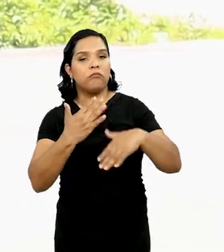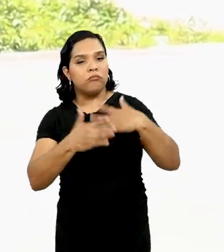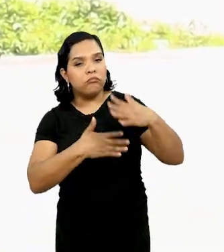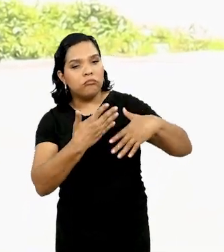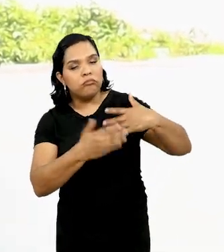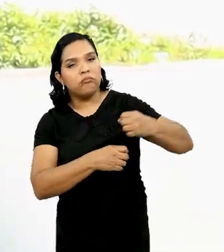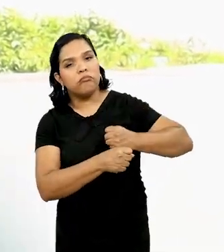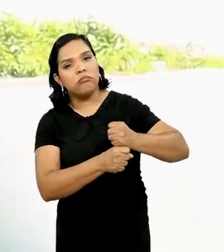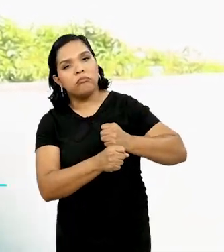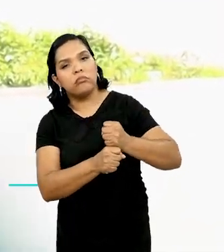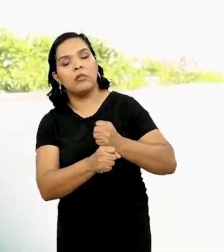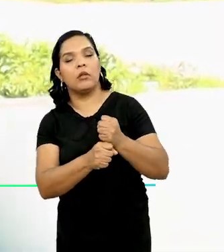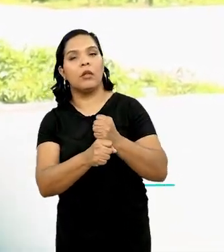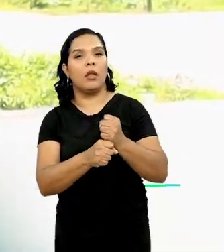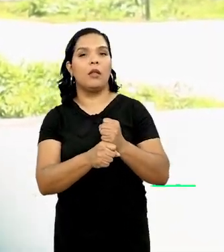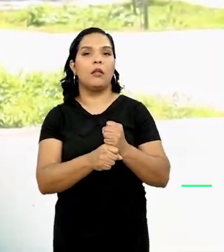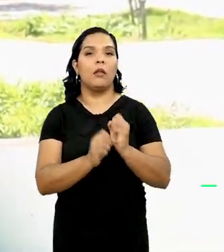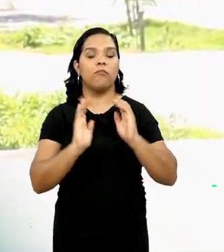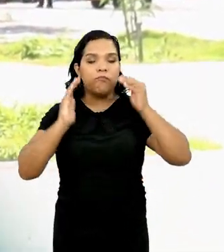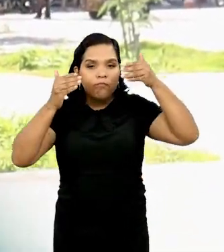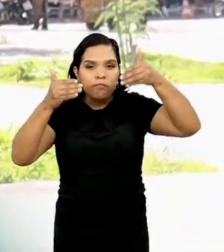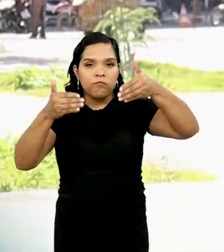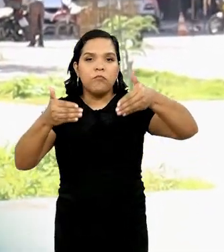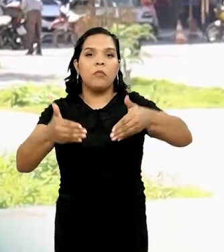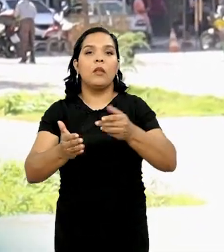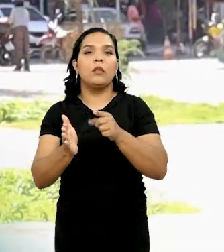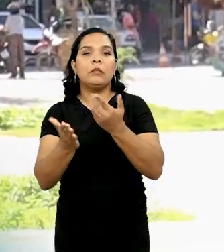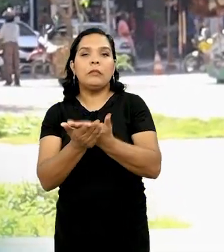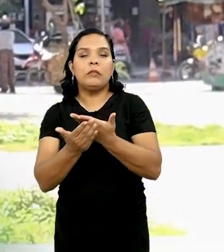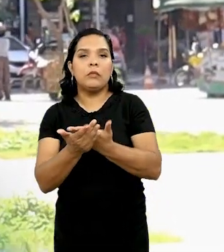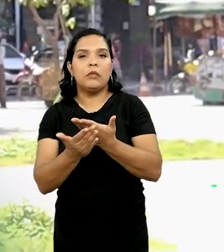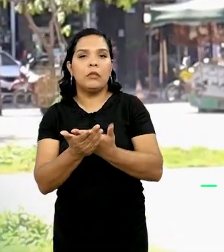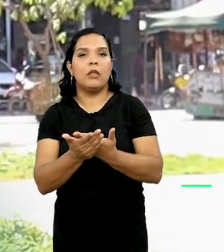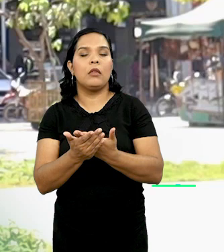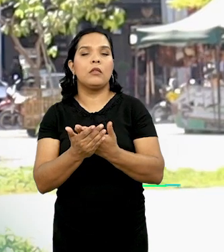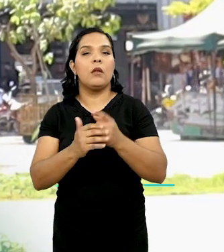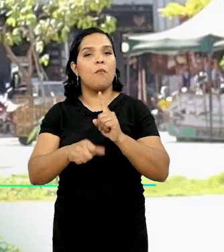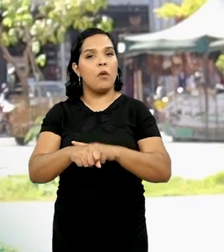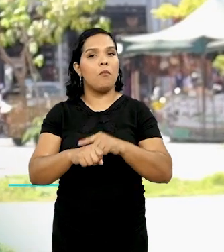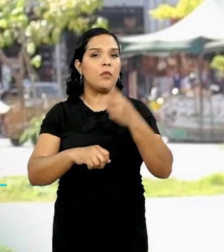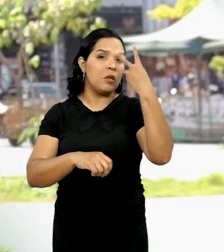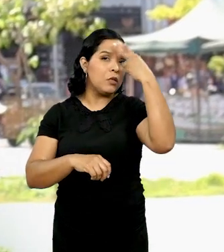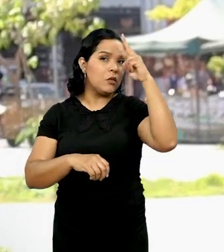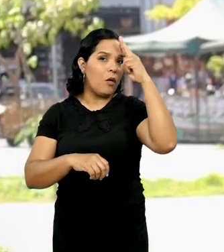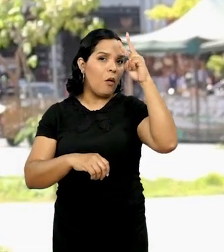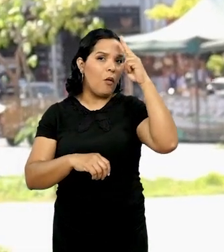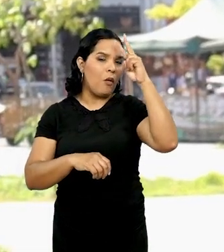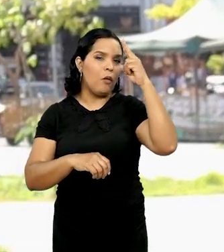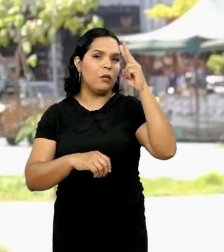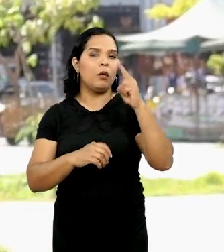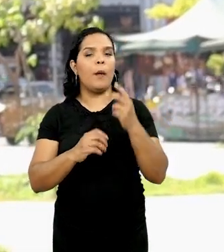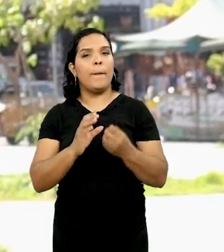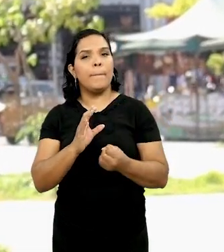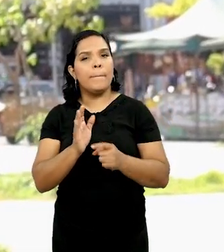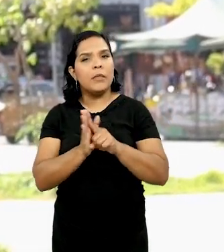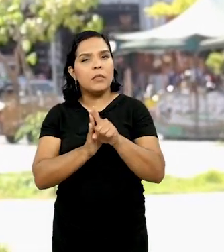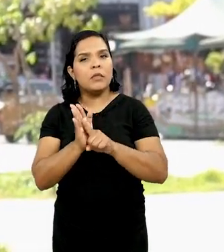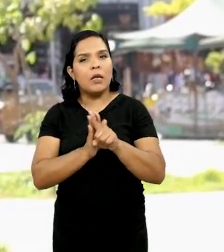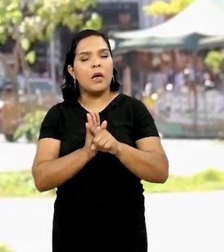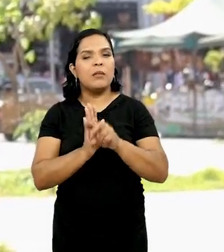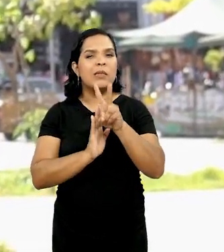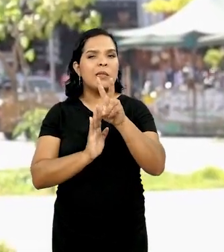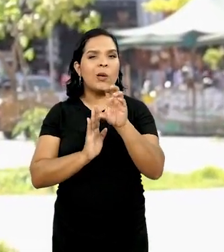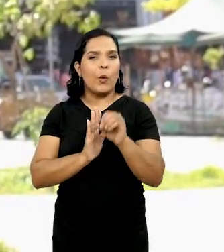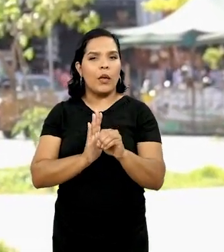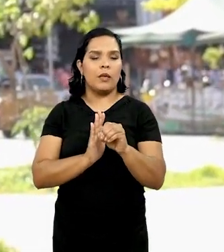anos, pesquisadores e estudantes da UFC se debruçaram sobre esse momento histórico importante da cidade. Eles mapearam 50 construções dessa